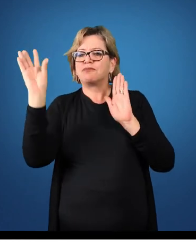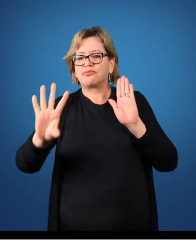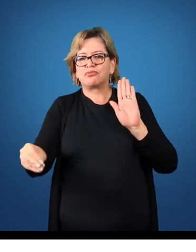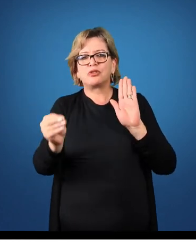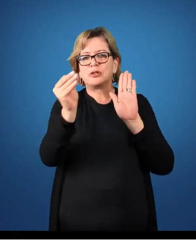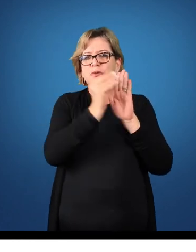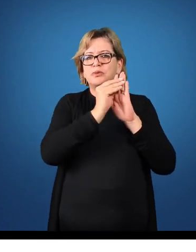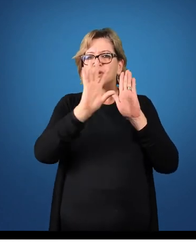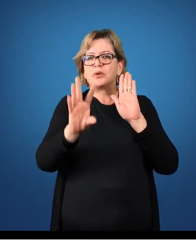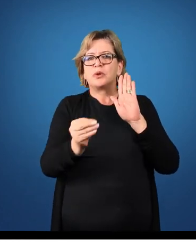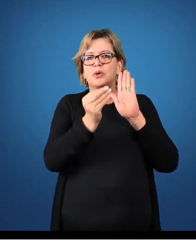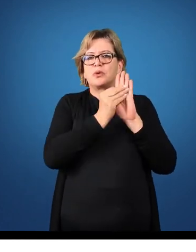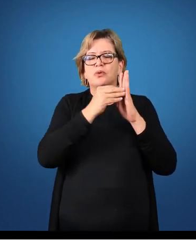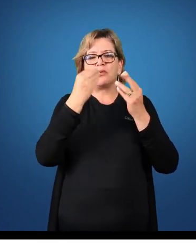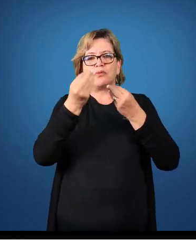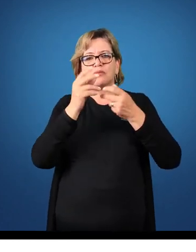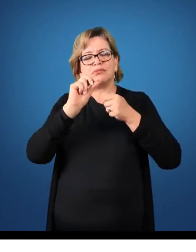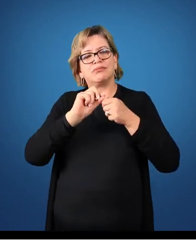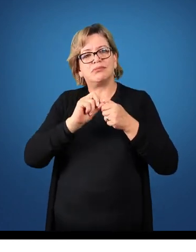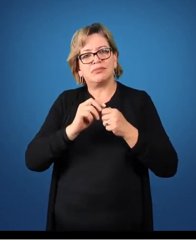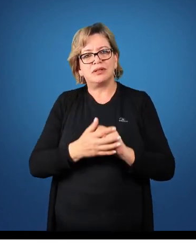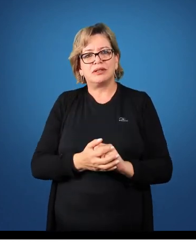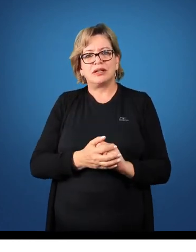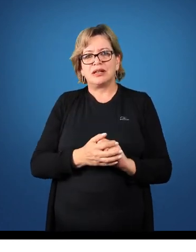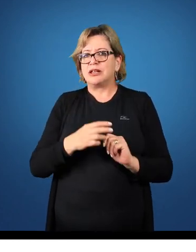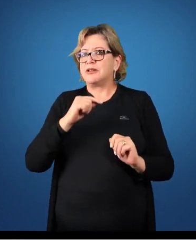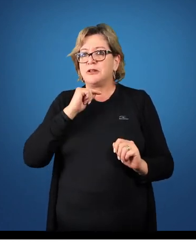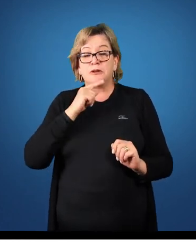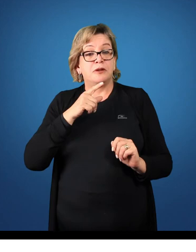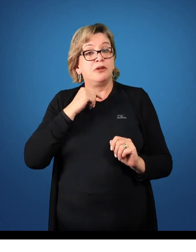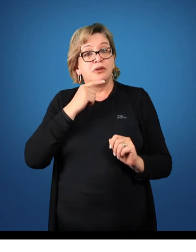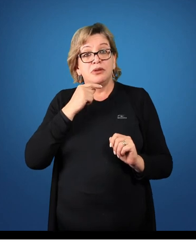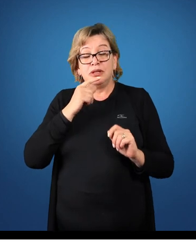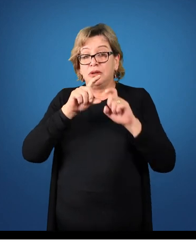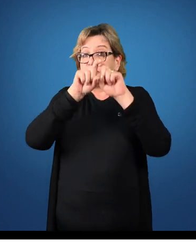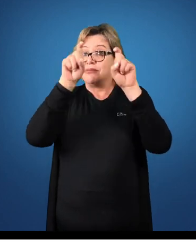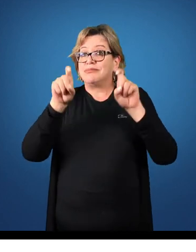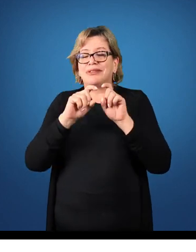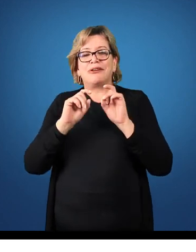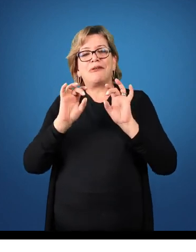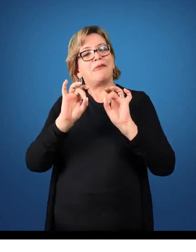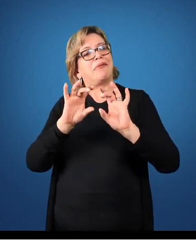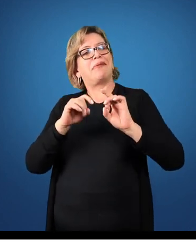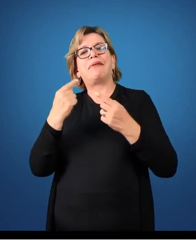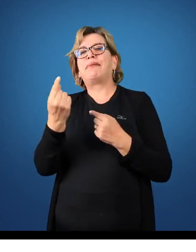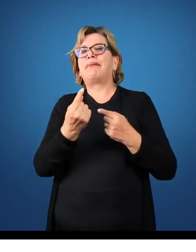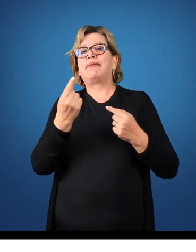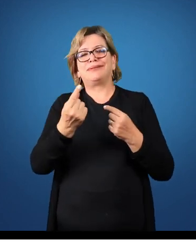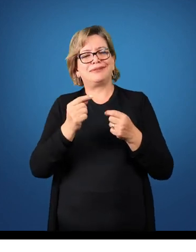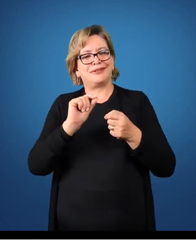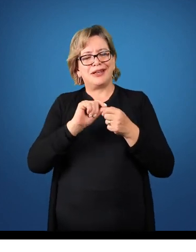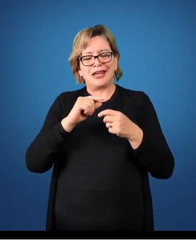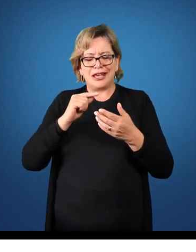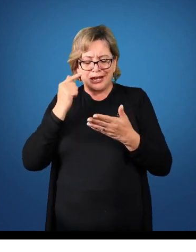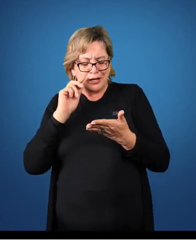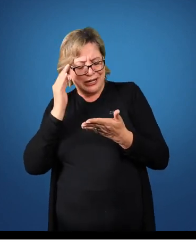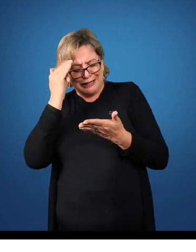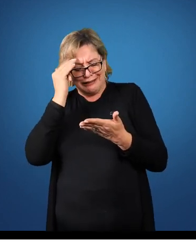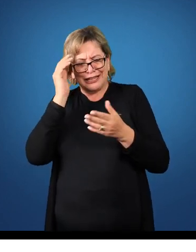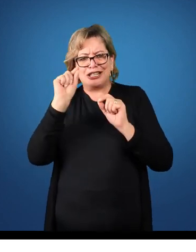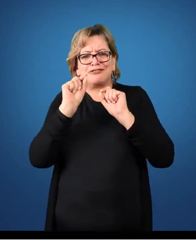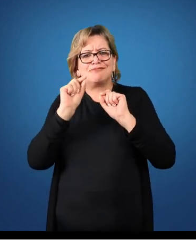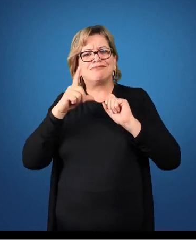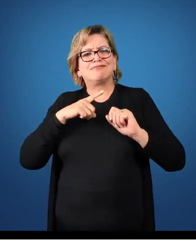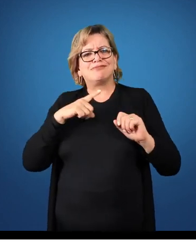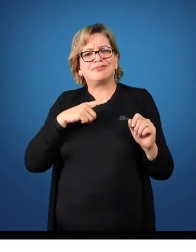claramente como aquilo deve ser feito. Eu não consigo que a máquina pense, que a máquina interprete essa